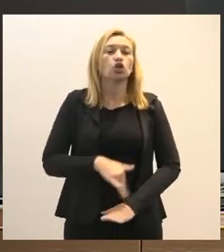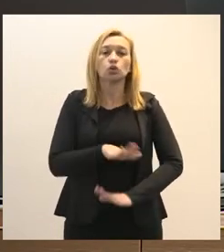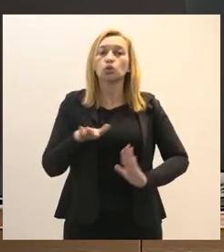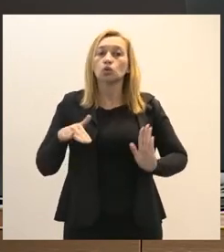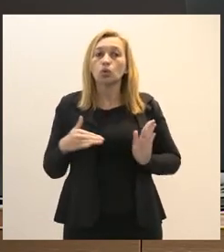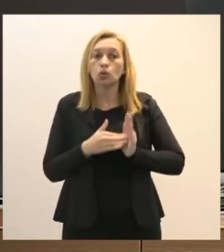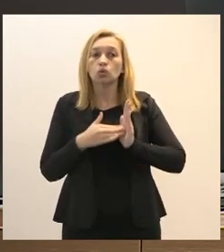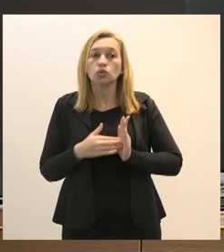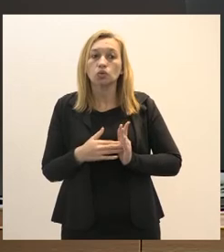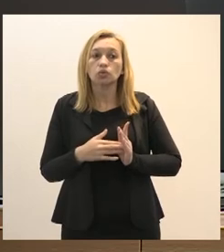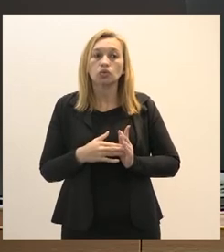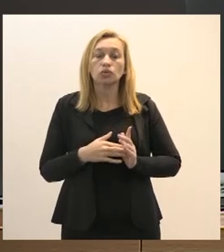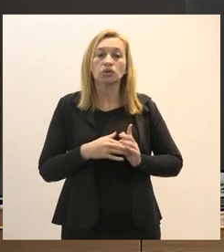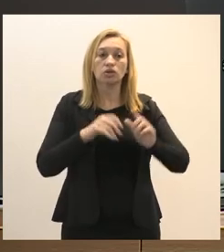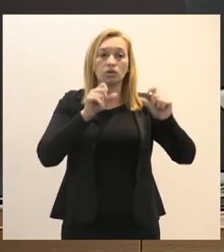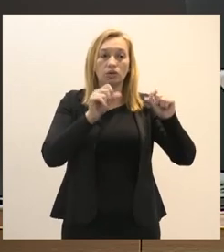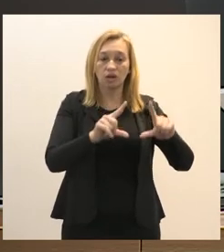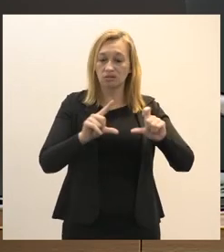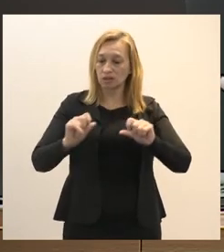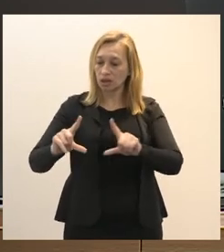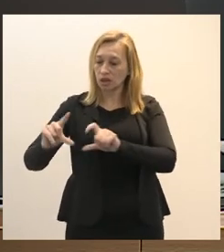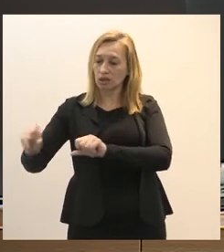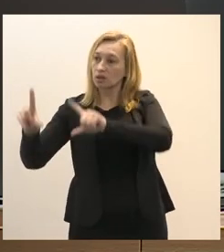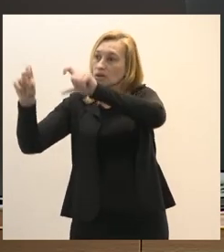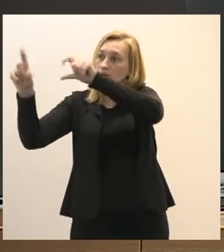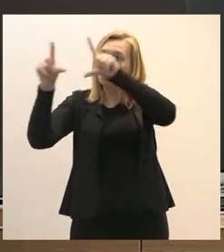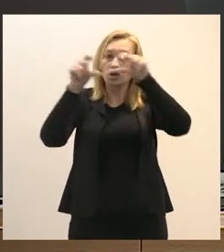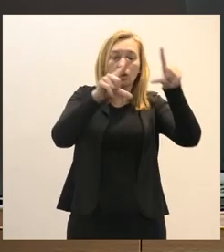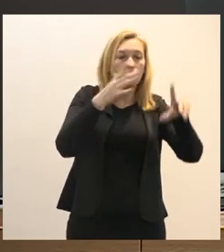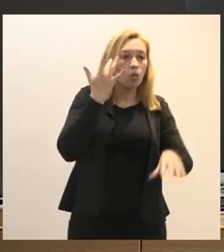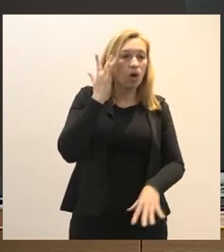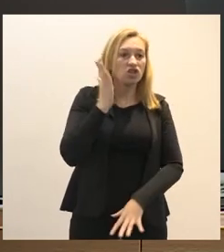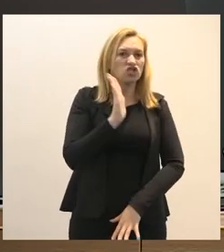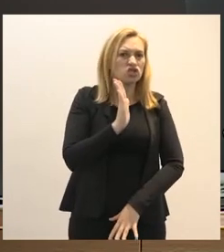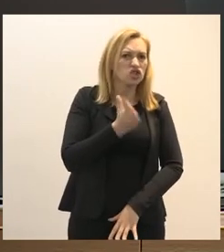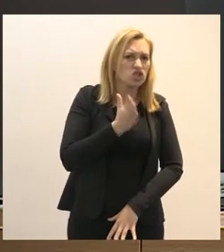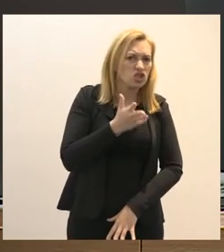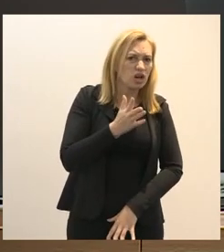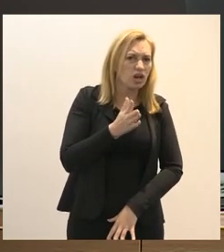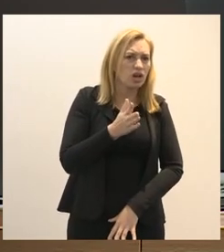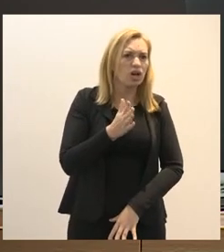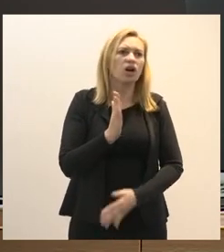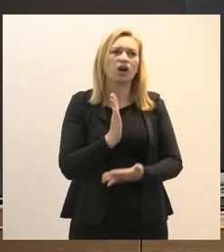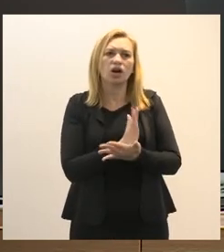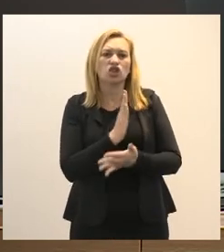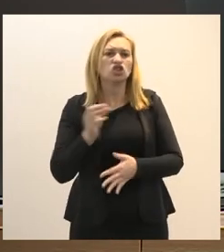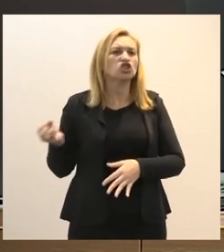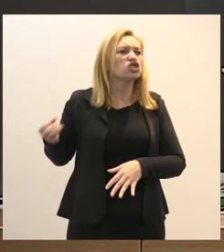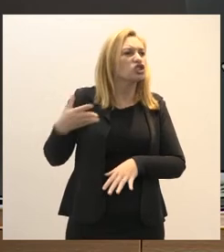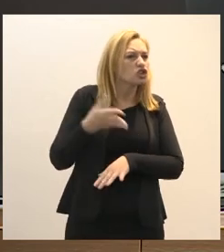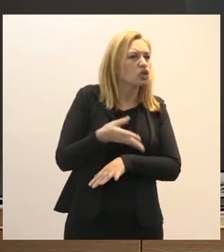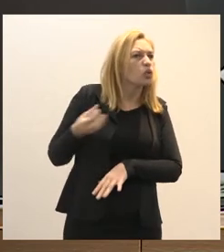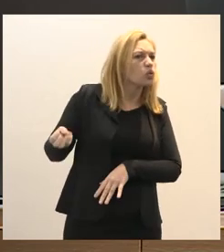estão na tela eu tenho a impressão de que já não chegou um novo aqui